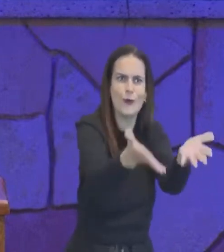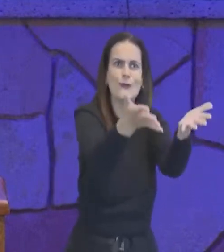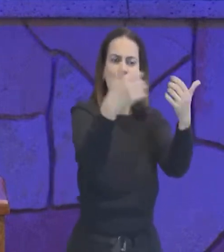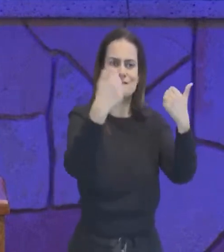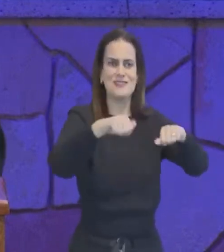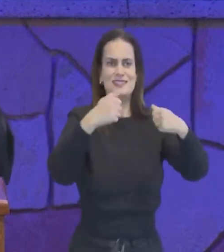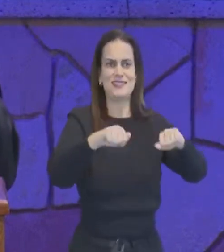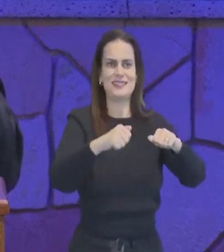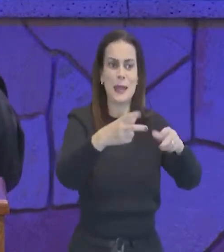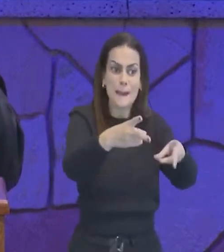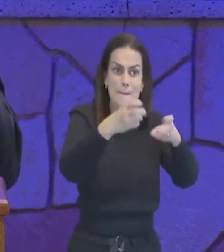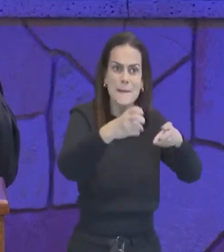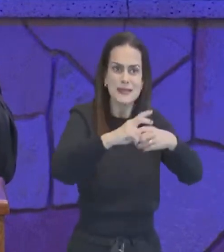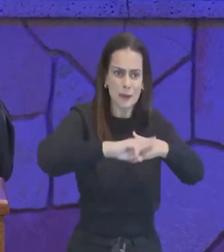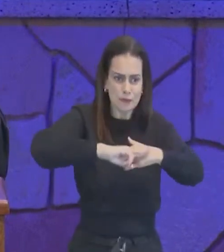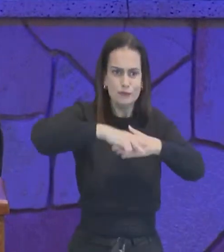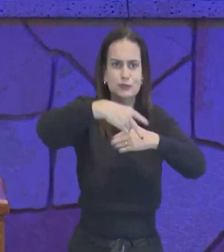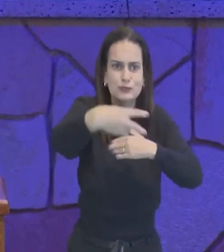perceba os frutos,